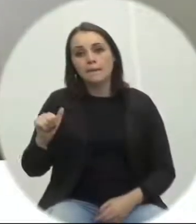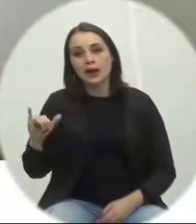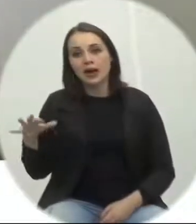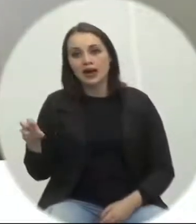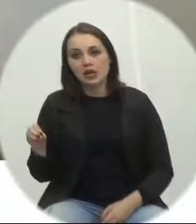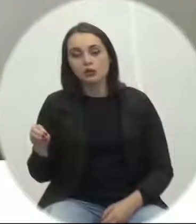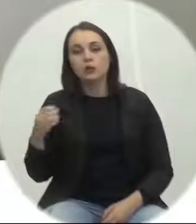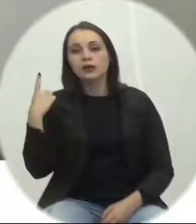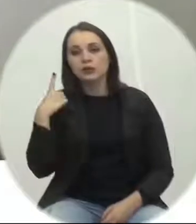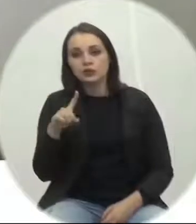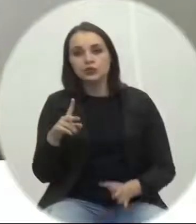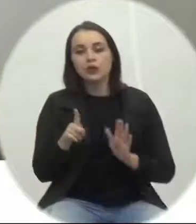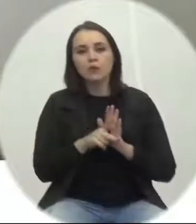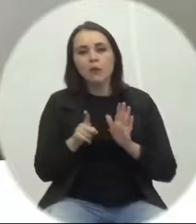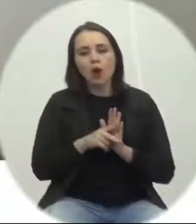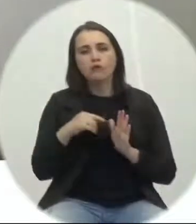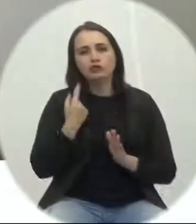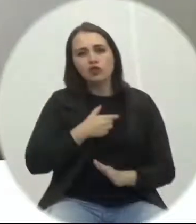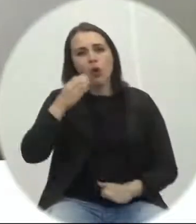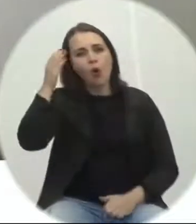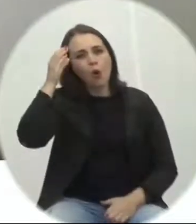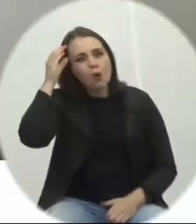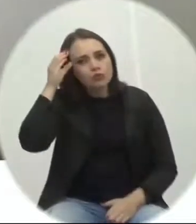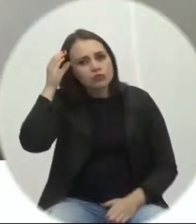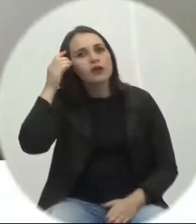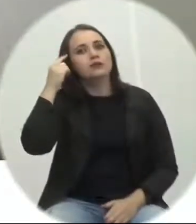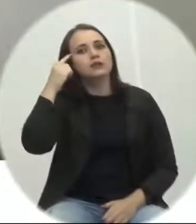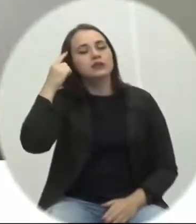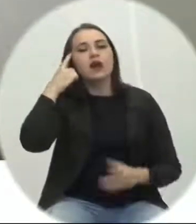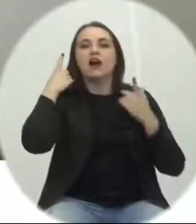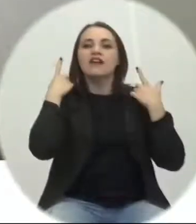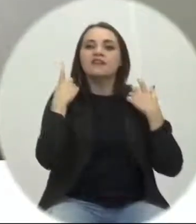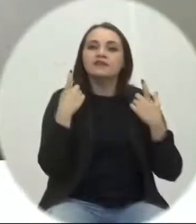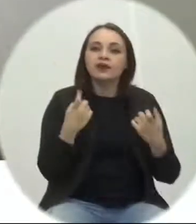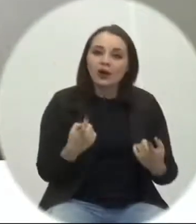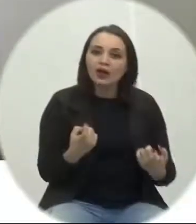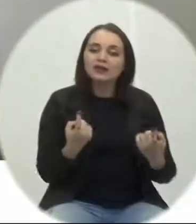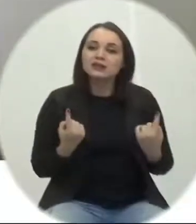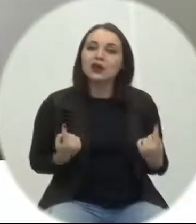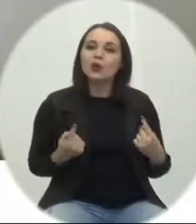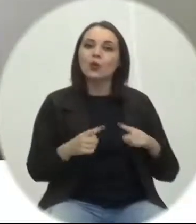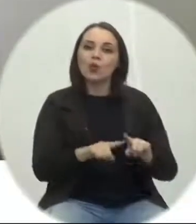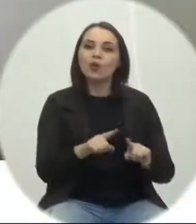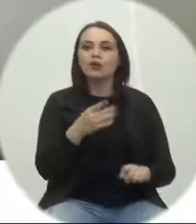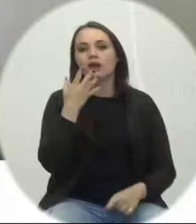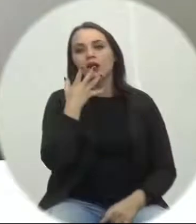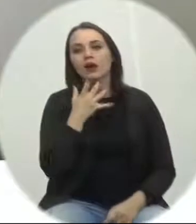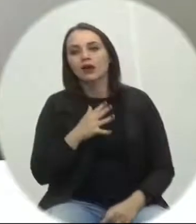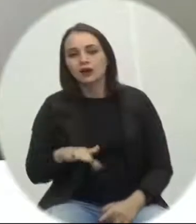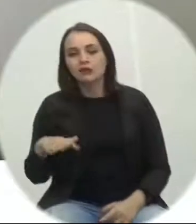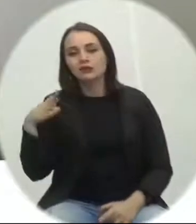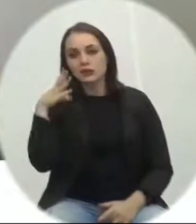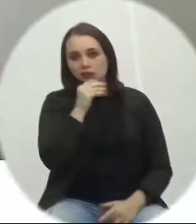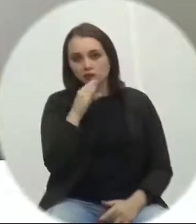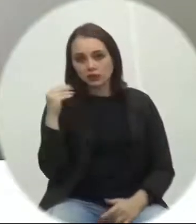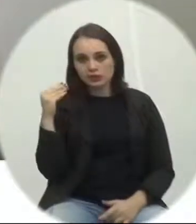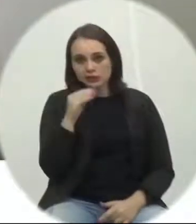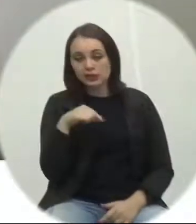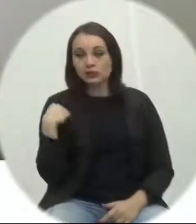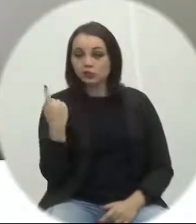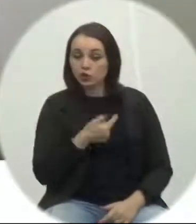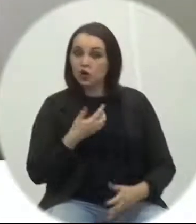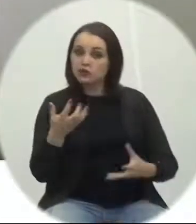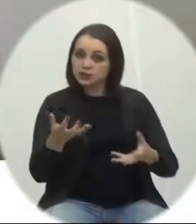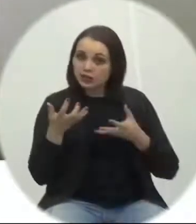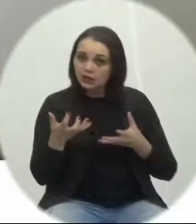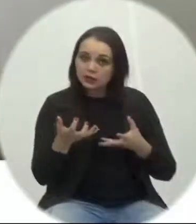se traz consciência a respeito da violência quanto quanto as crianças e os adolescentes. Então a gente quer tornar